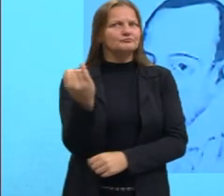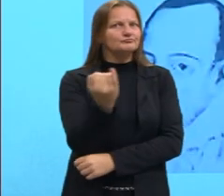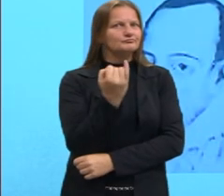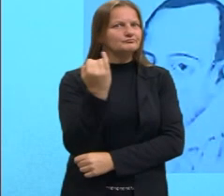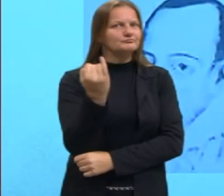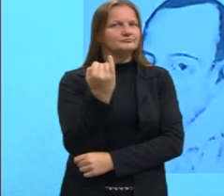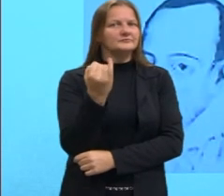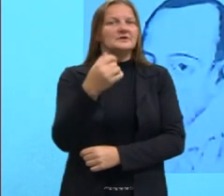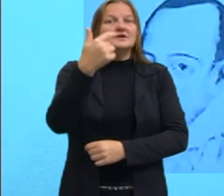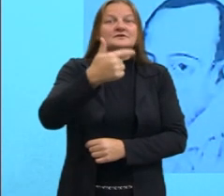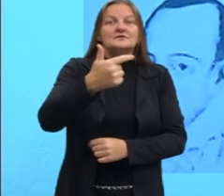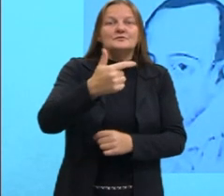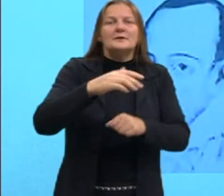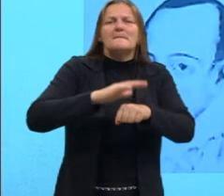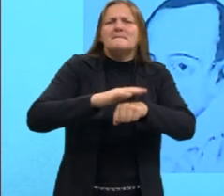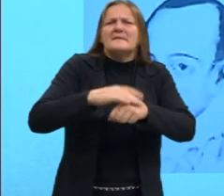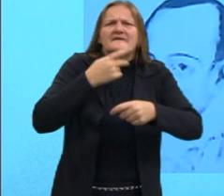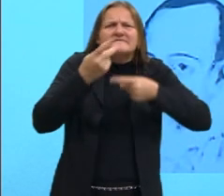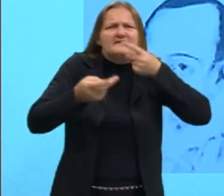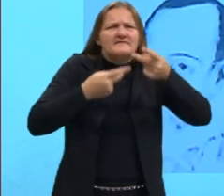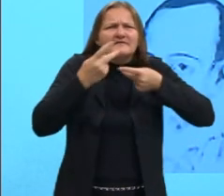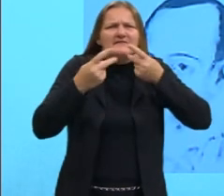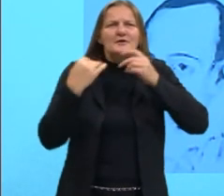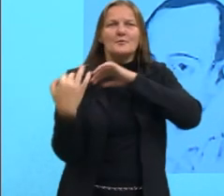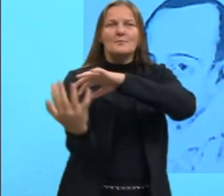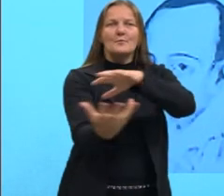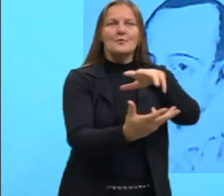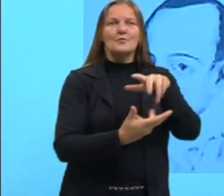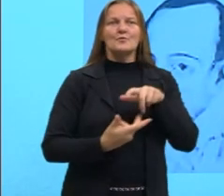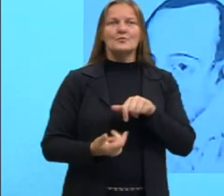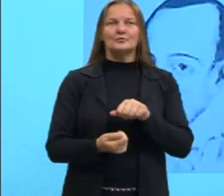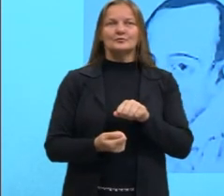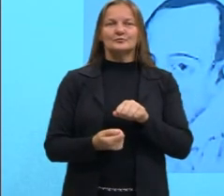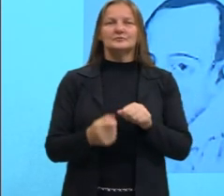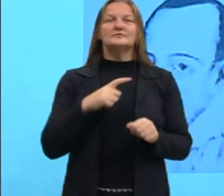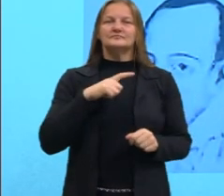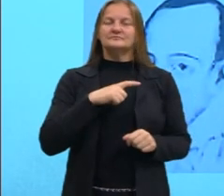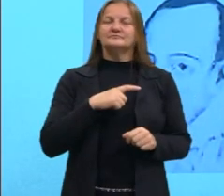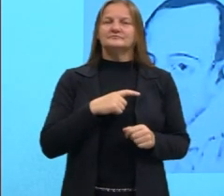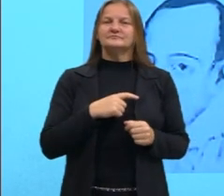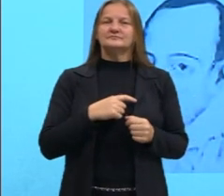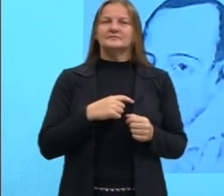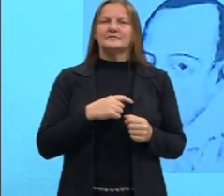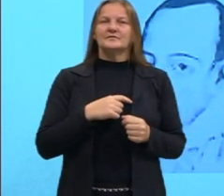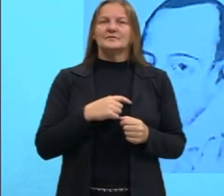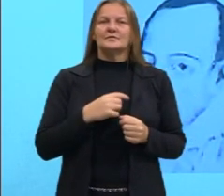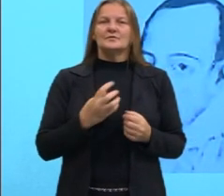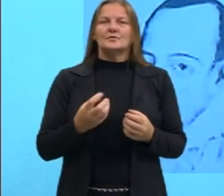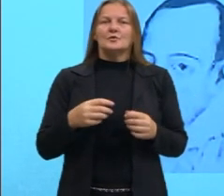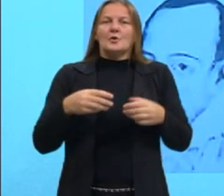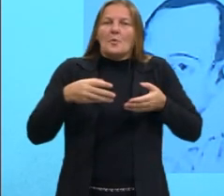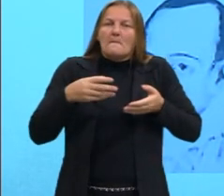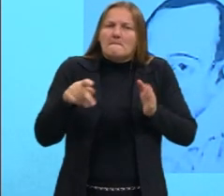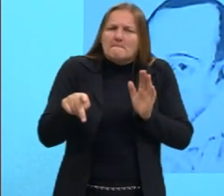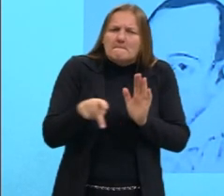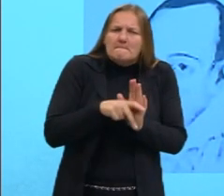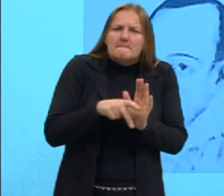a segunda língua mais falada no mundo no que se refere à língua nativa.